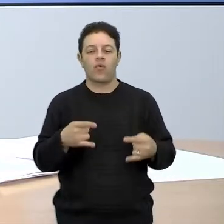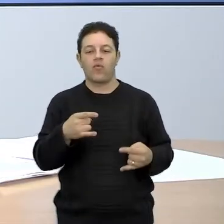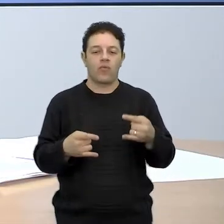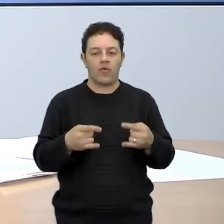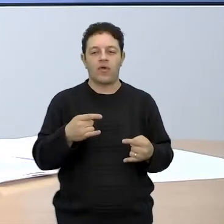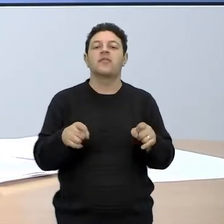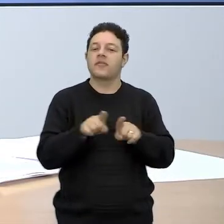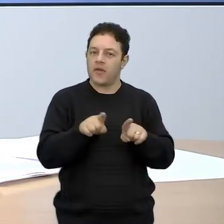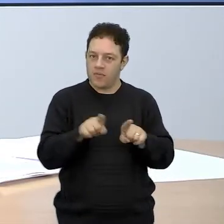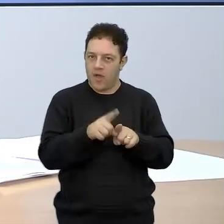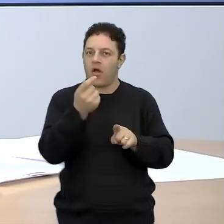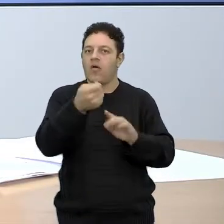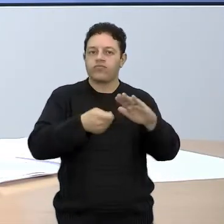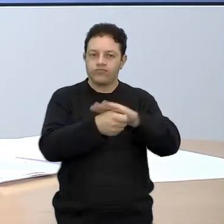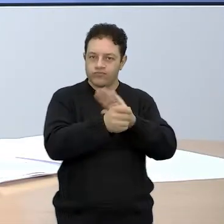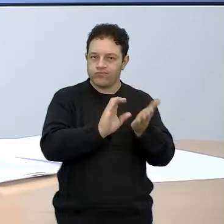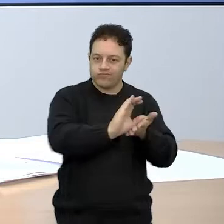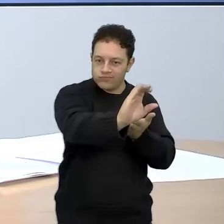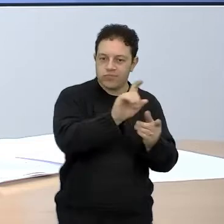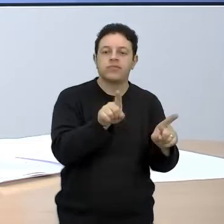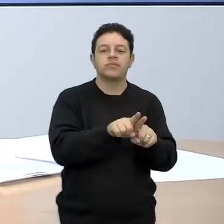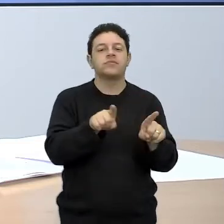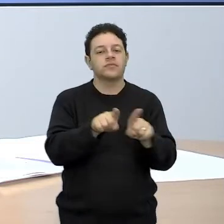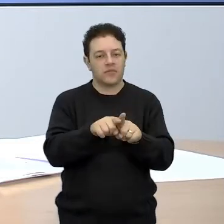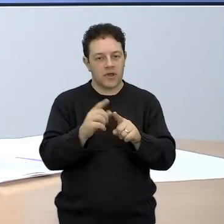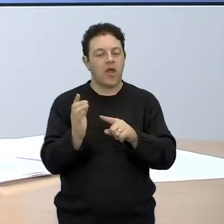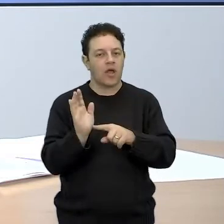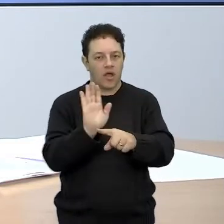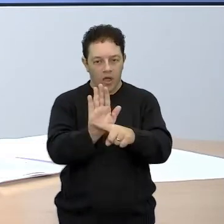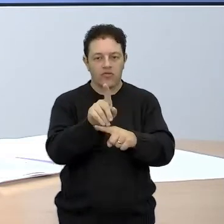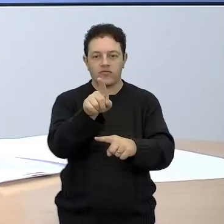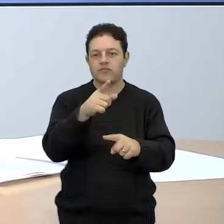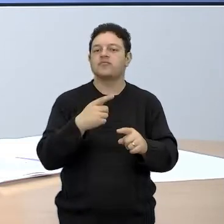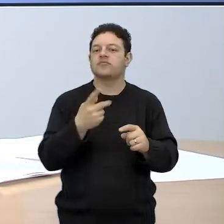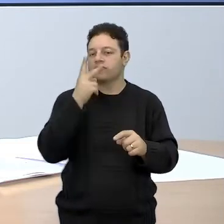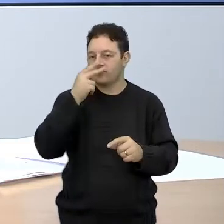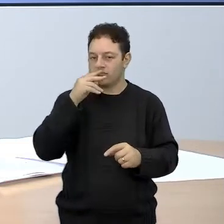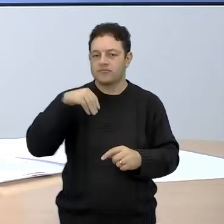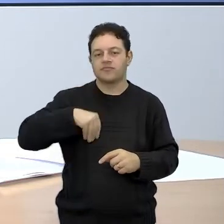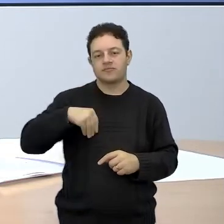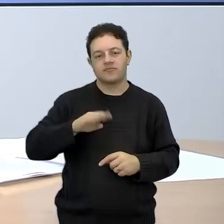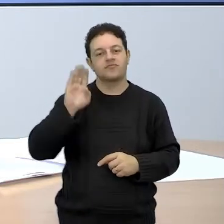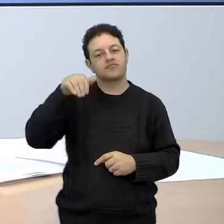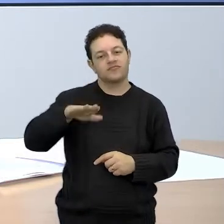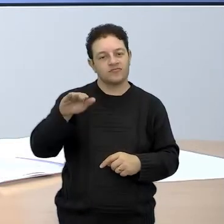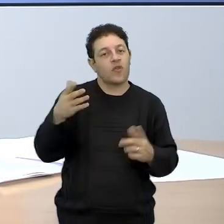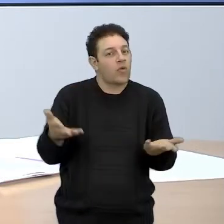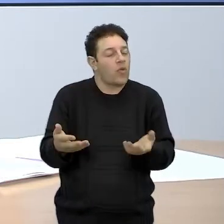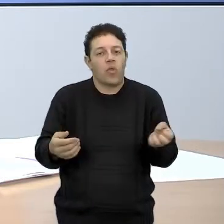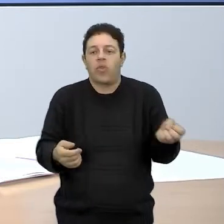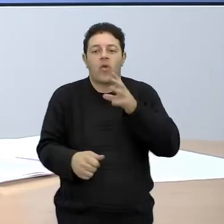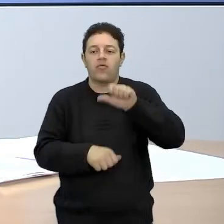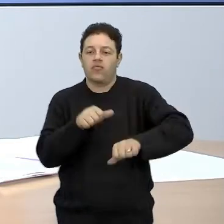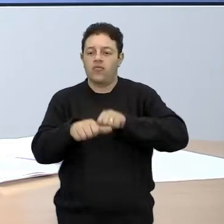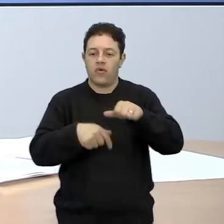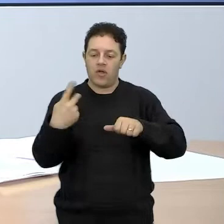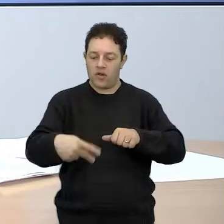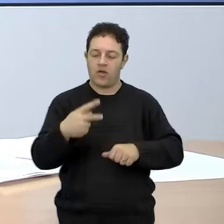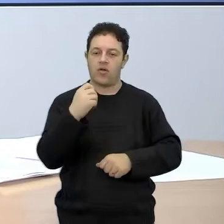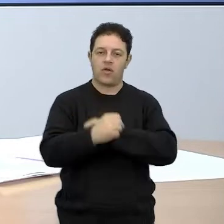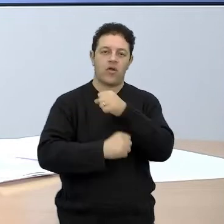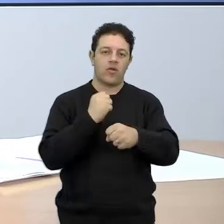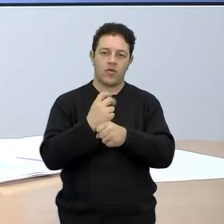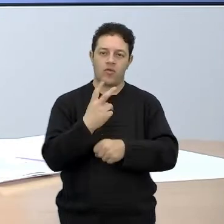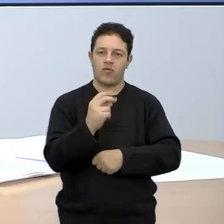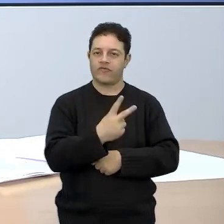investidores, eles também têm uma grande parcela, é super atual agora em 2022, os